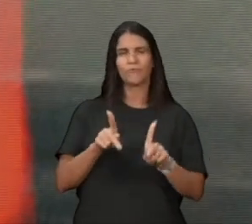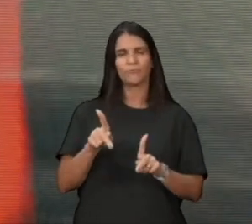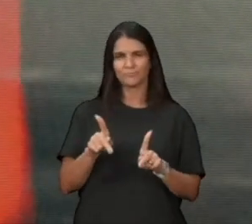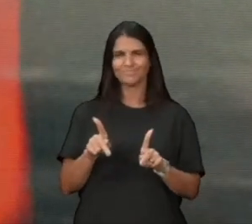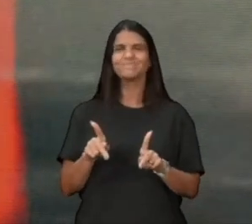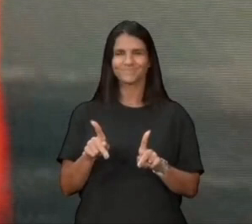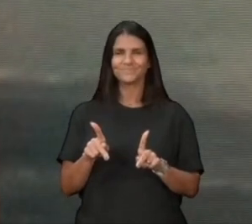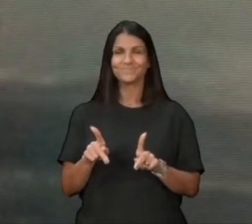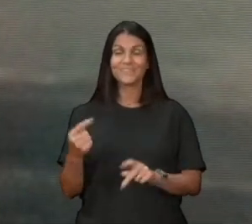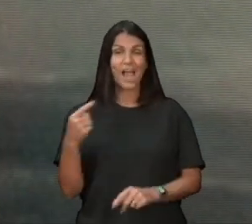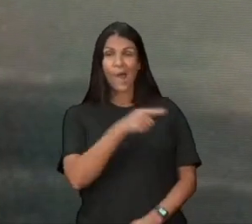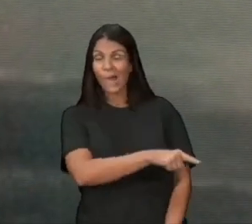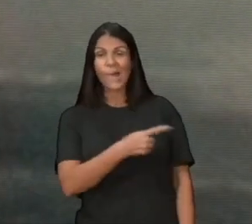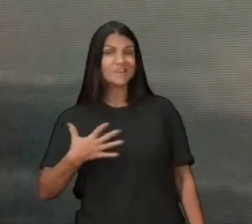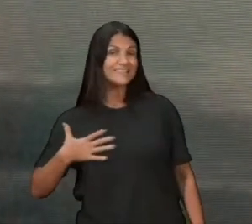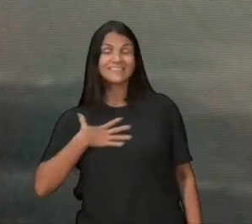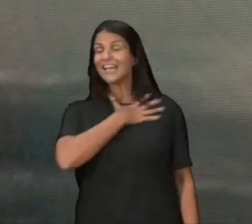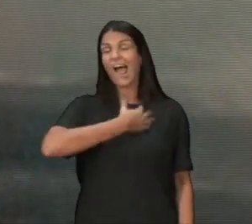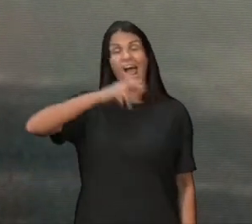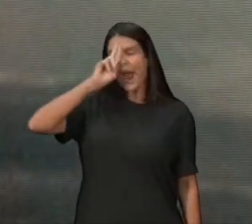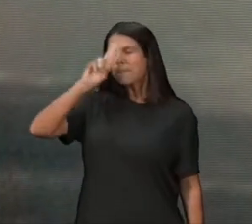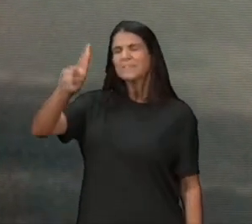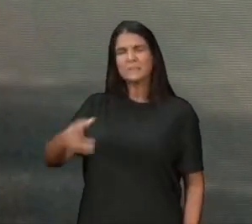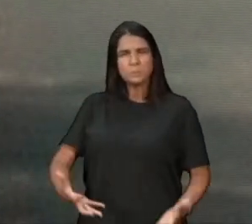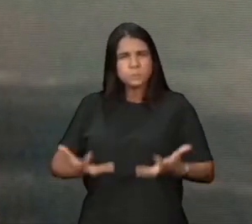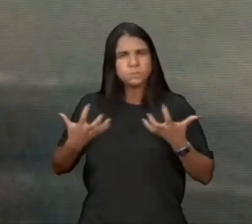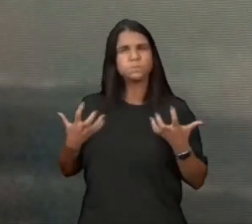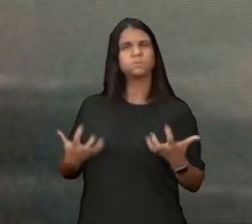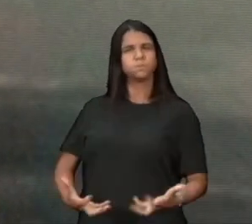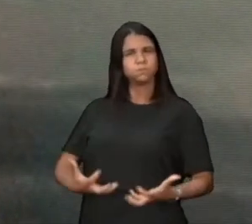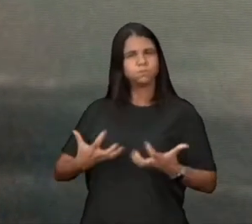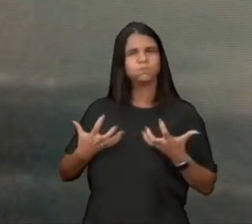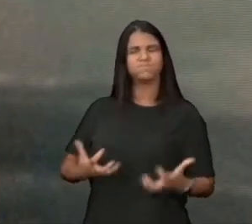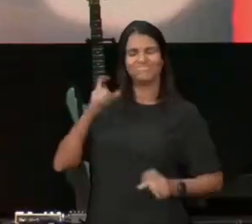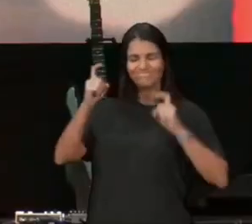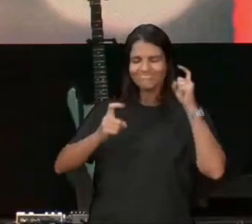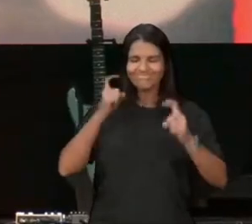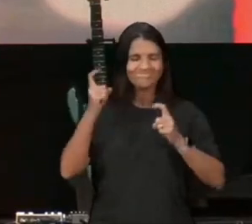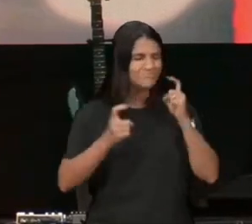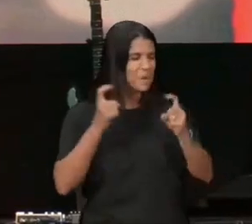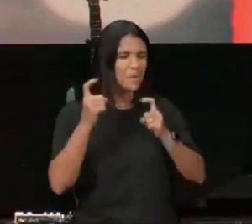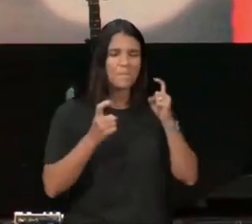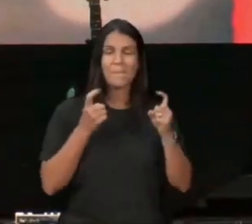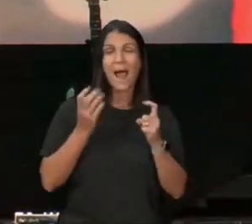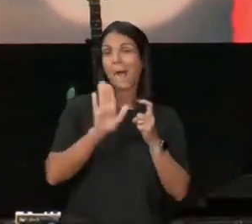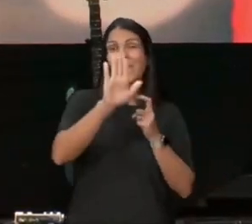ameaçados, por esse soldado não, eles se sentem amados, eu nunca vi isso,